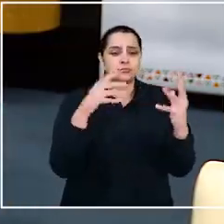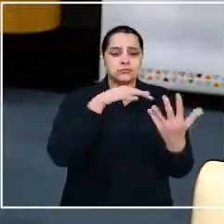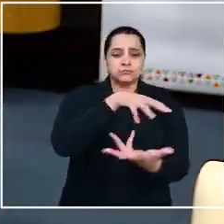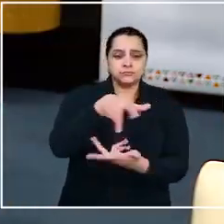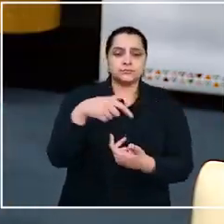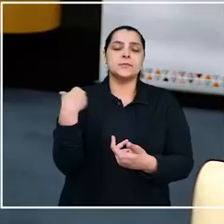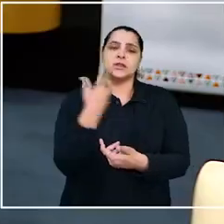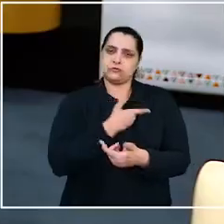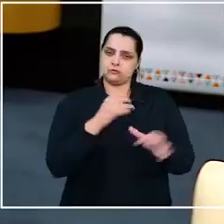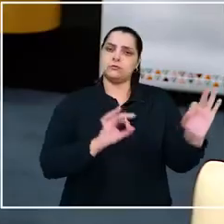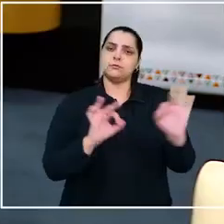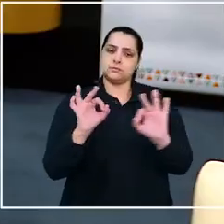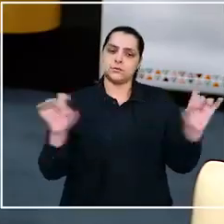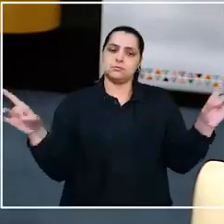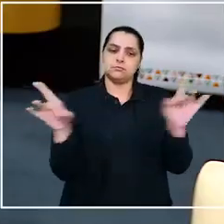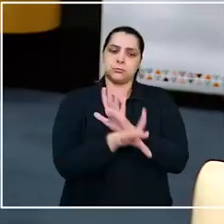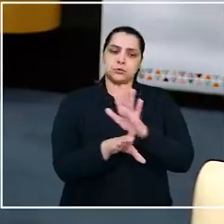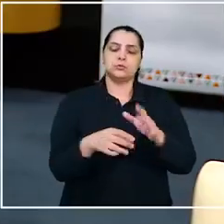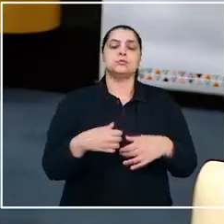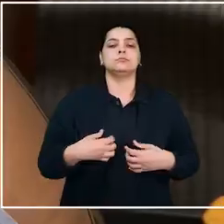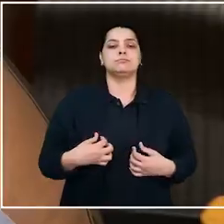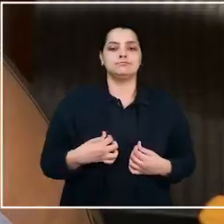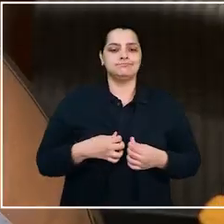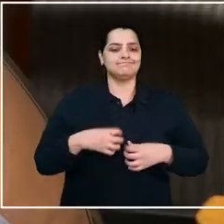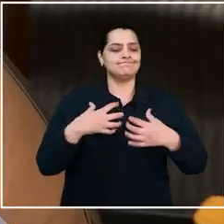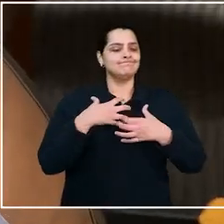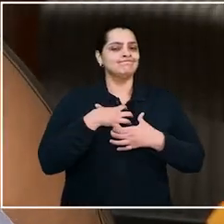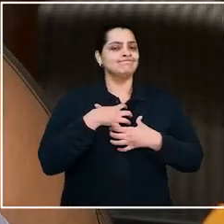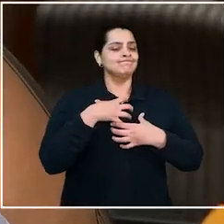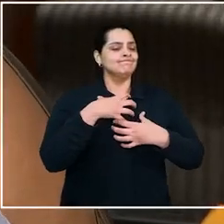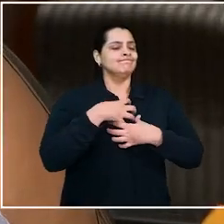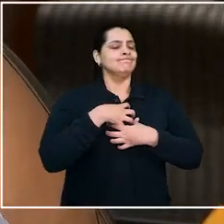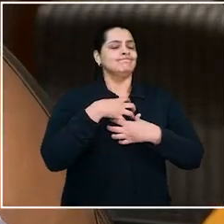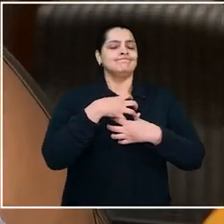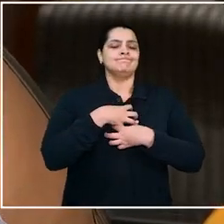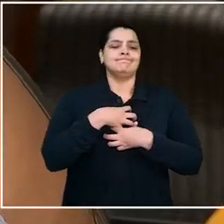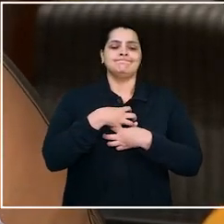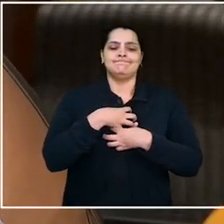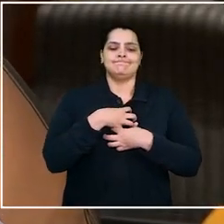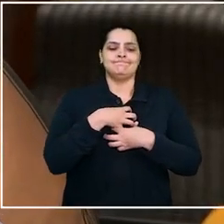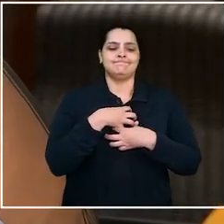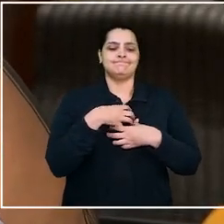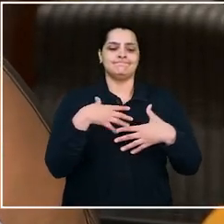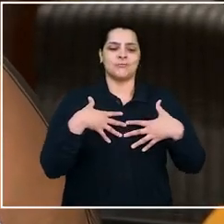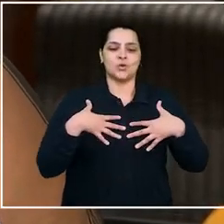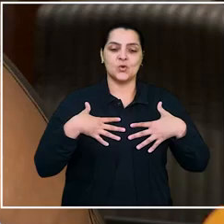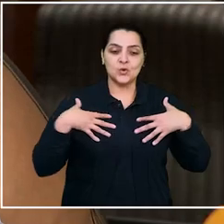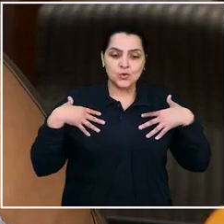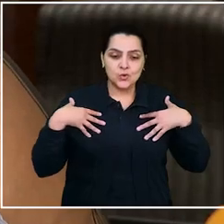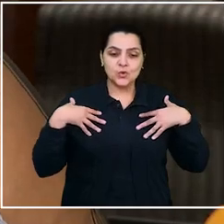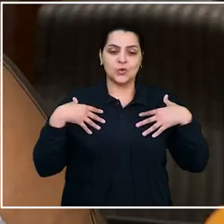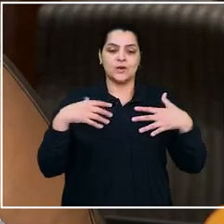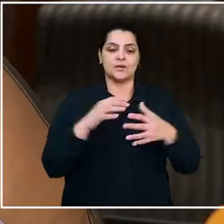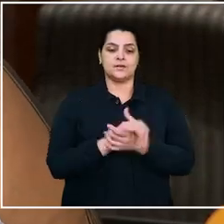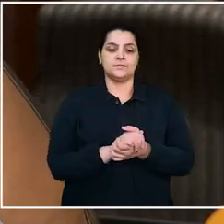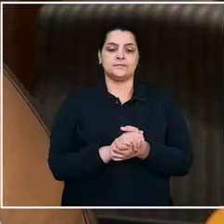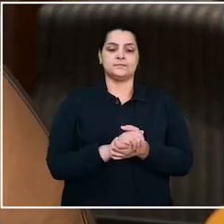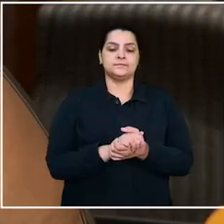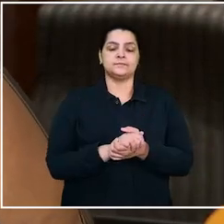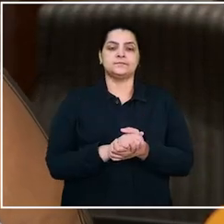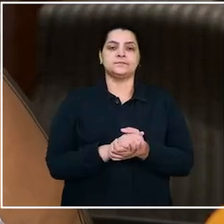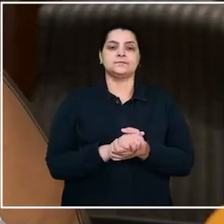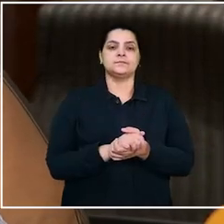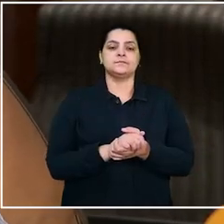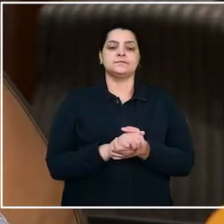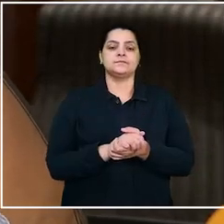boas, estamos mais que preparadas para cuidar do parlamento. A sensação de muita honra por essa